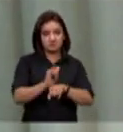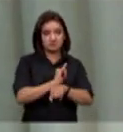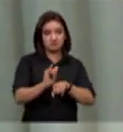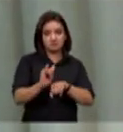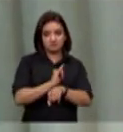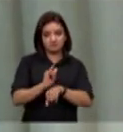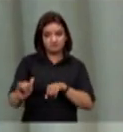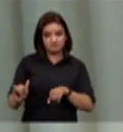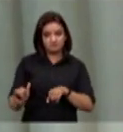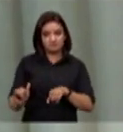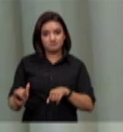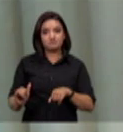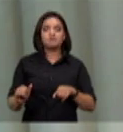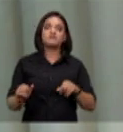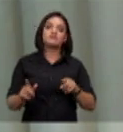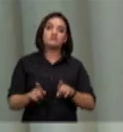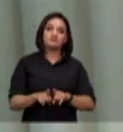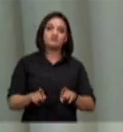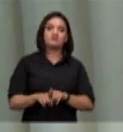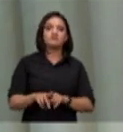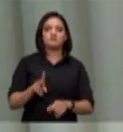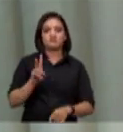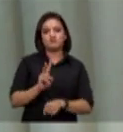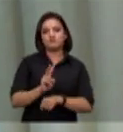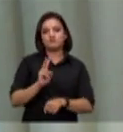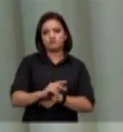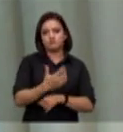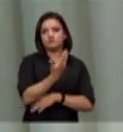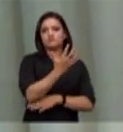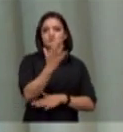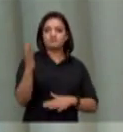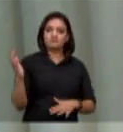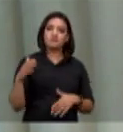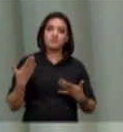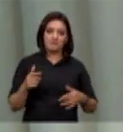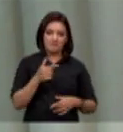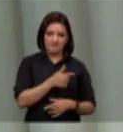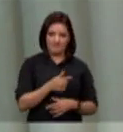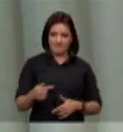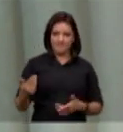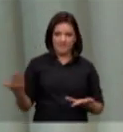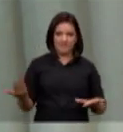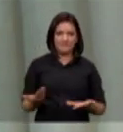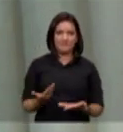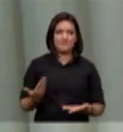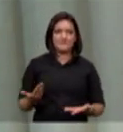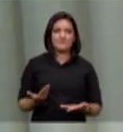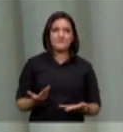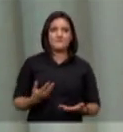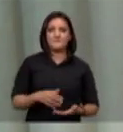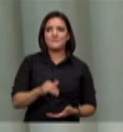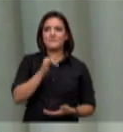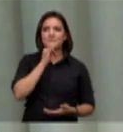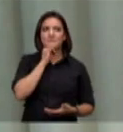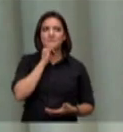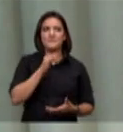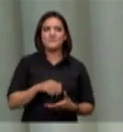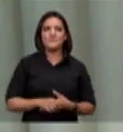nesse combate e na preservação do meio ambiente esta semana felizmente